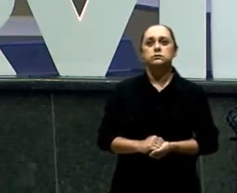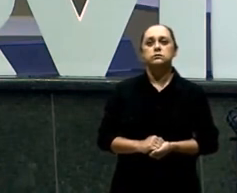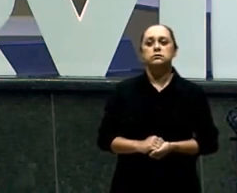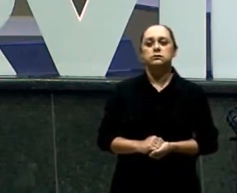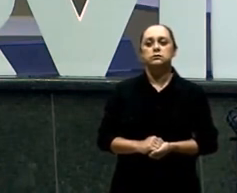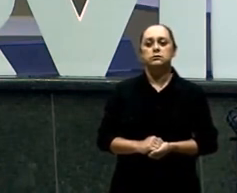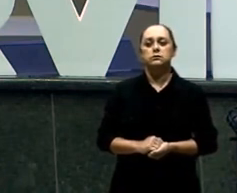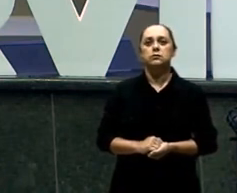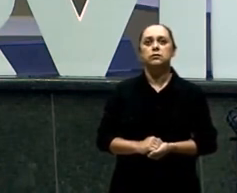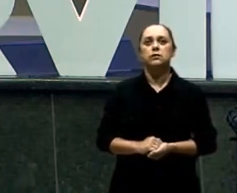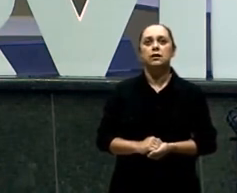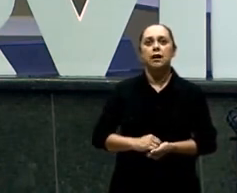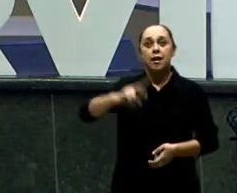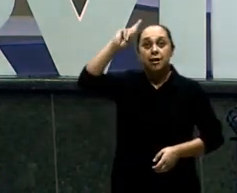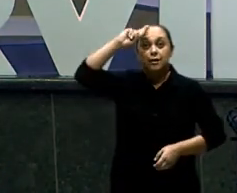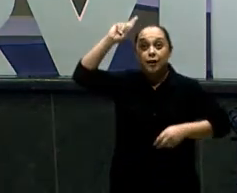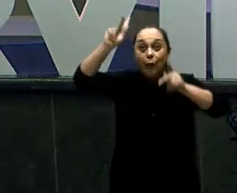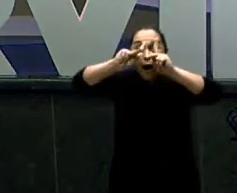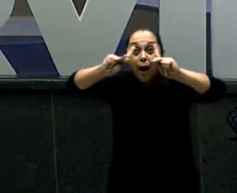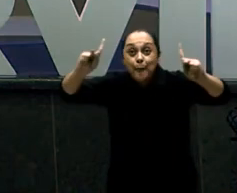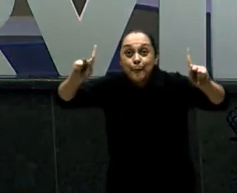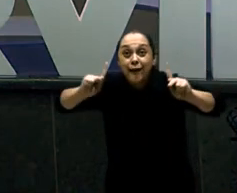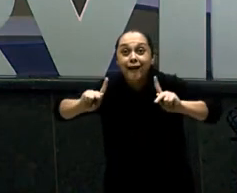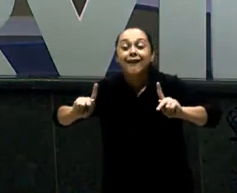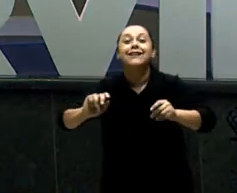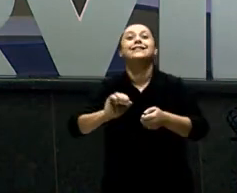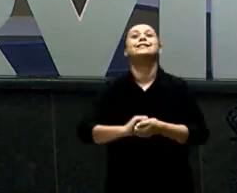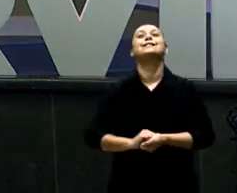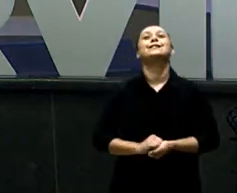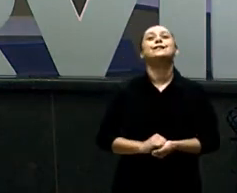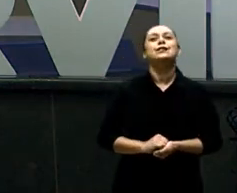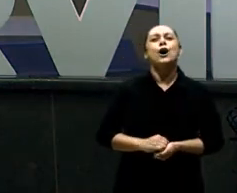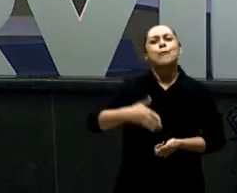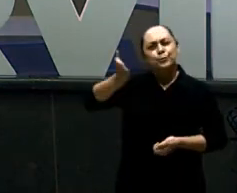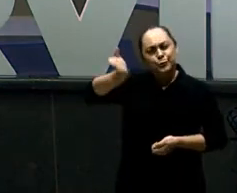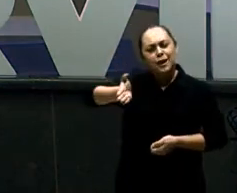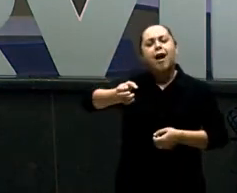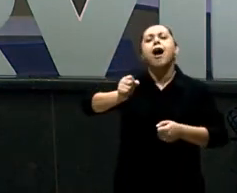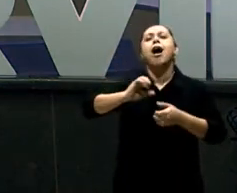A paz do Senhor meus irmãos, podei-lhes assentar.